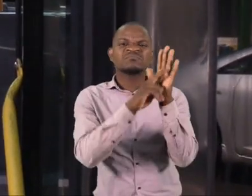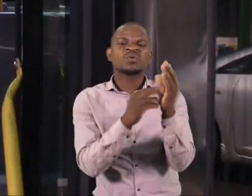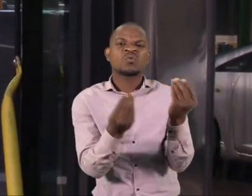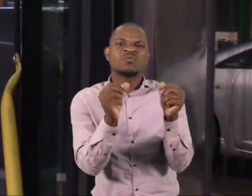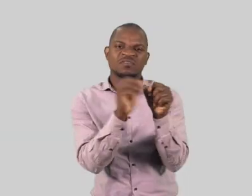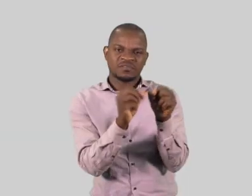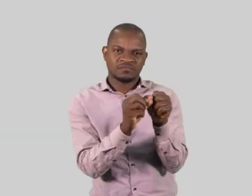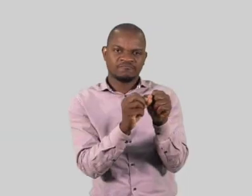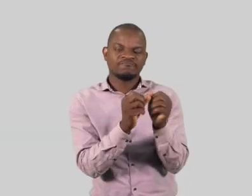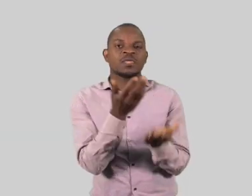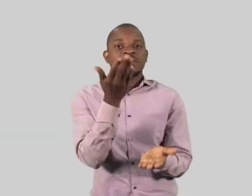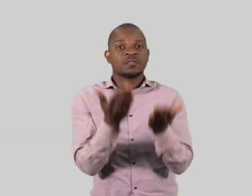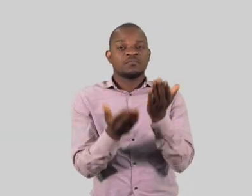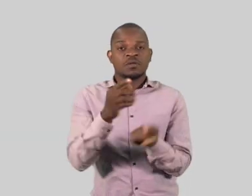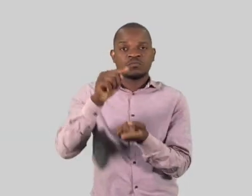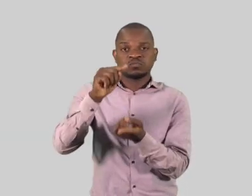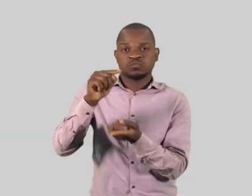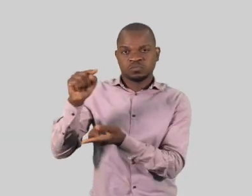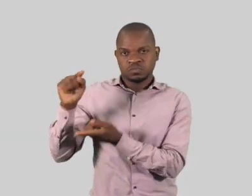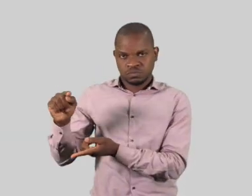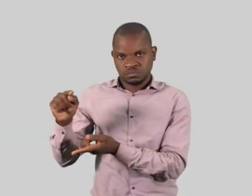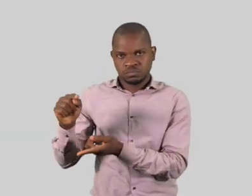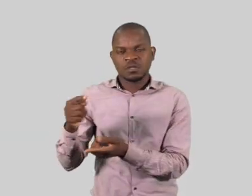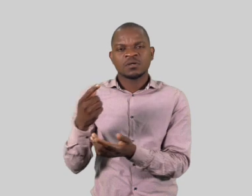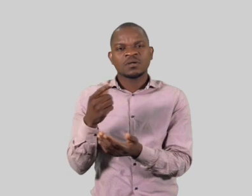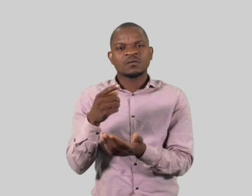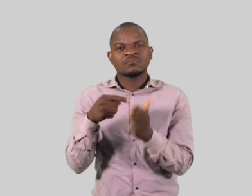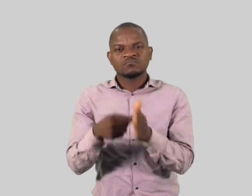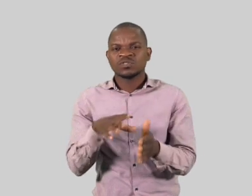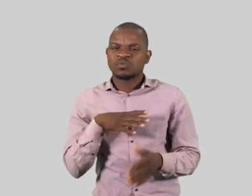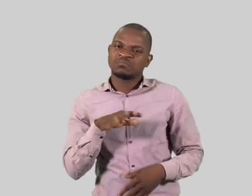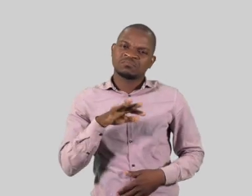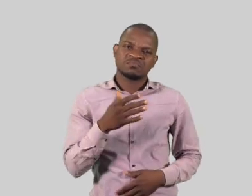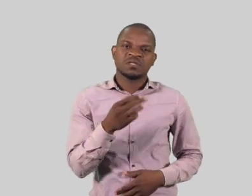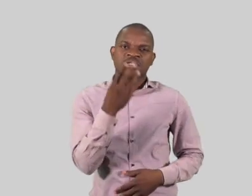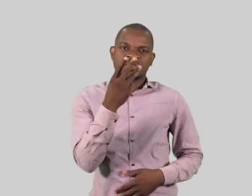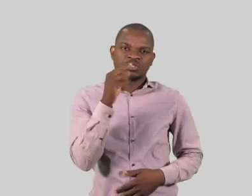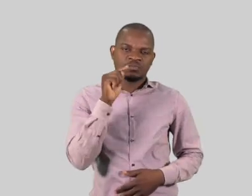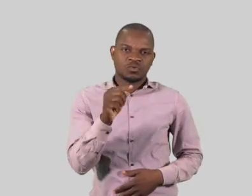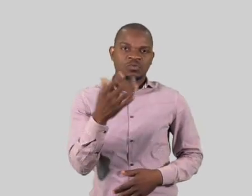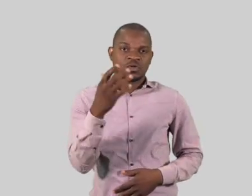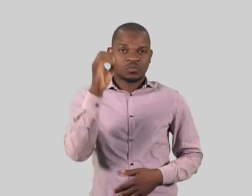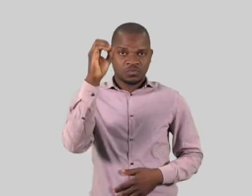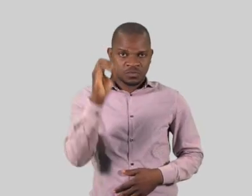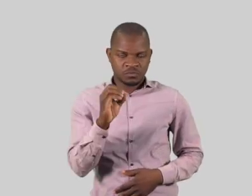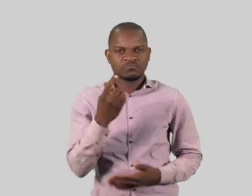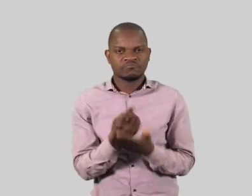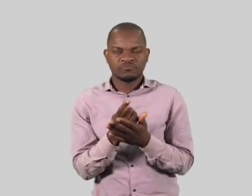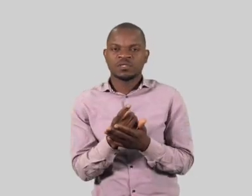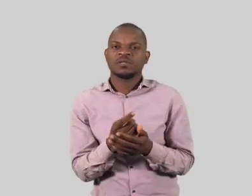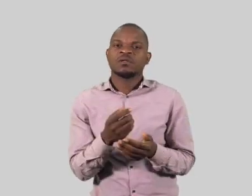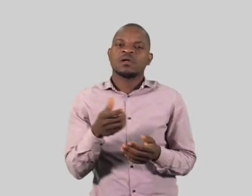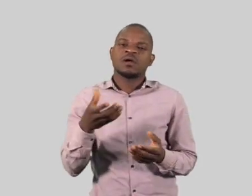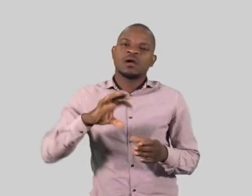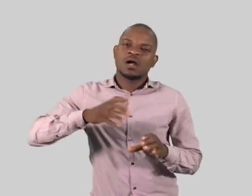seguinte forma. Para cada garrafa de 750 ml de lixívia, com concentração de 3,5% de